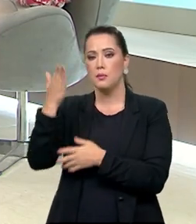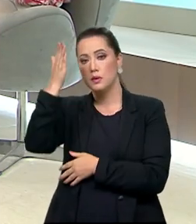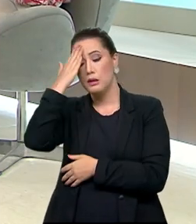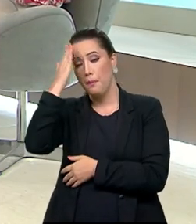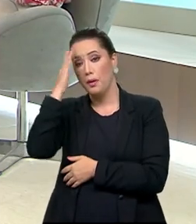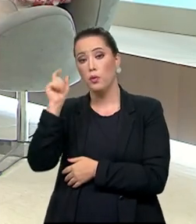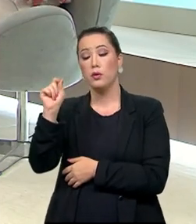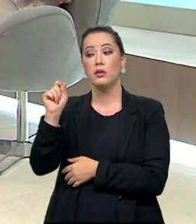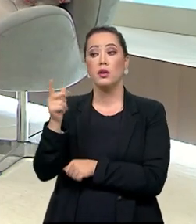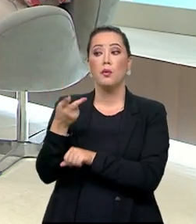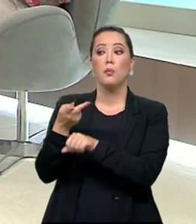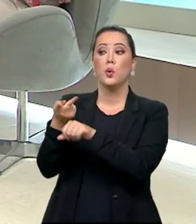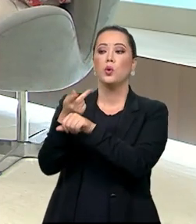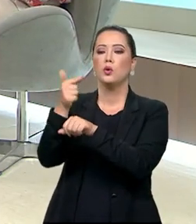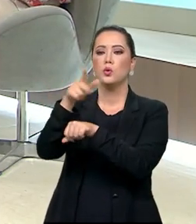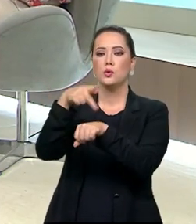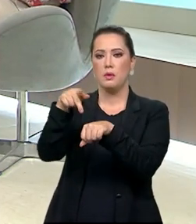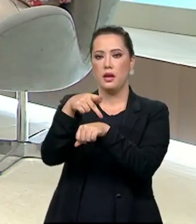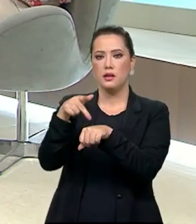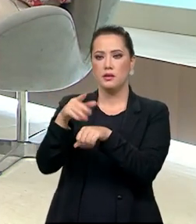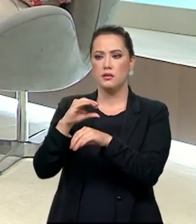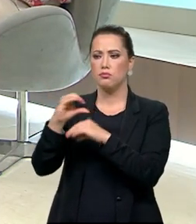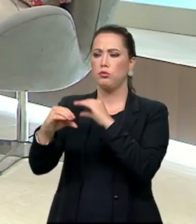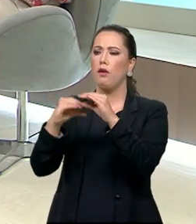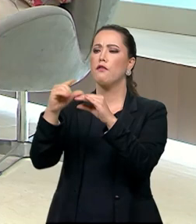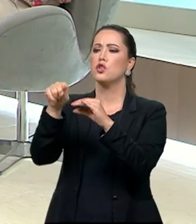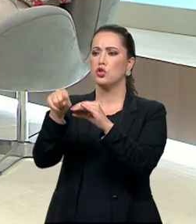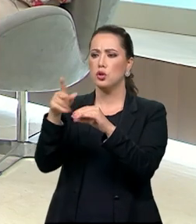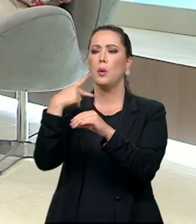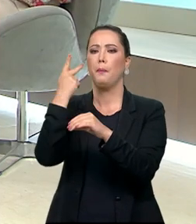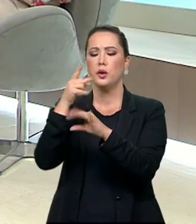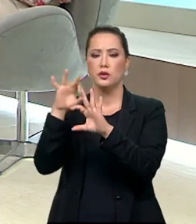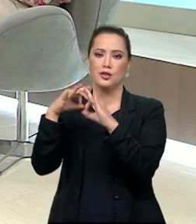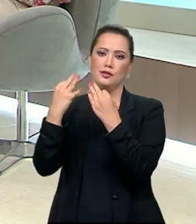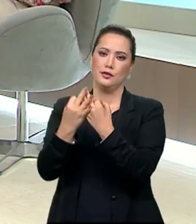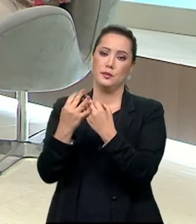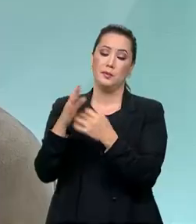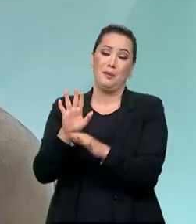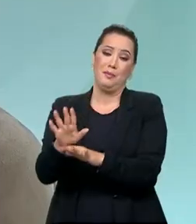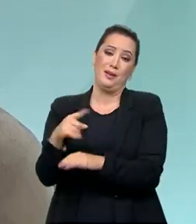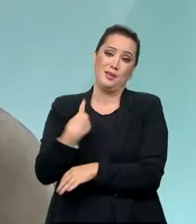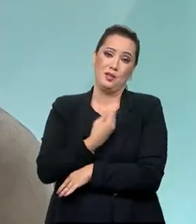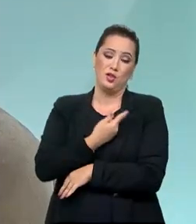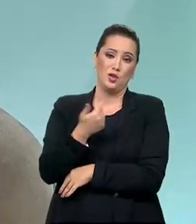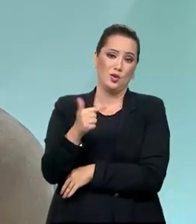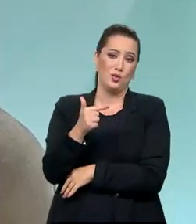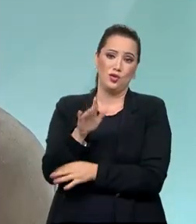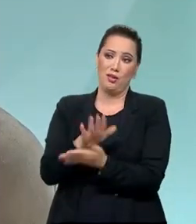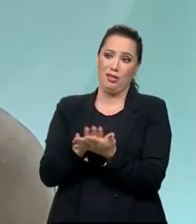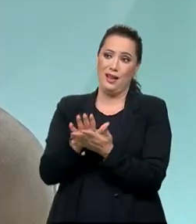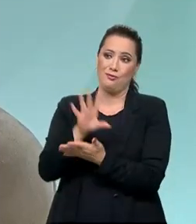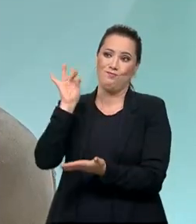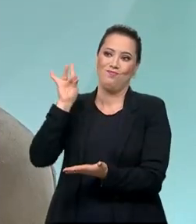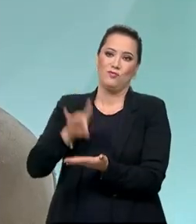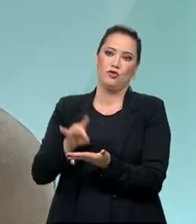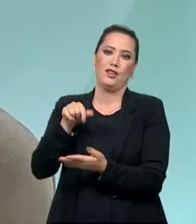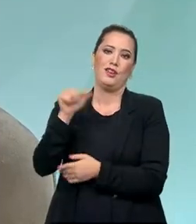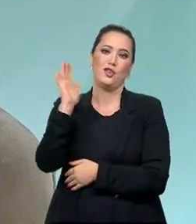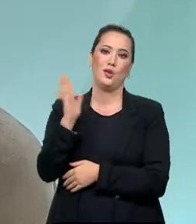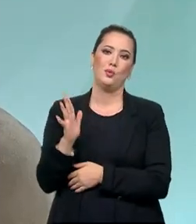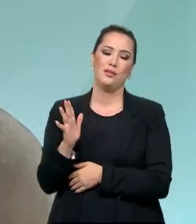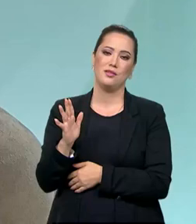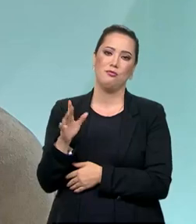nos países que investiram em políticas públicas familiares. Só que nós não tínhamos algo sólido no Brasil